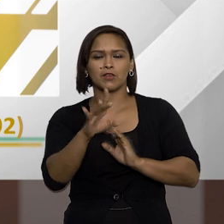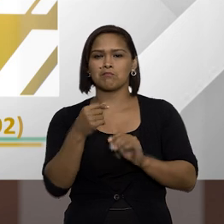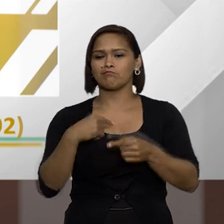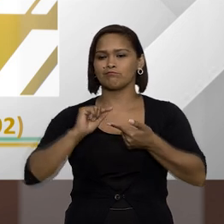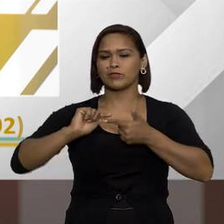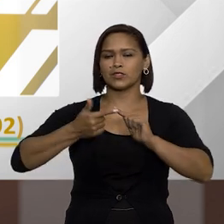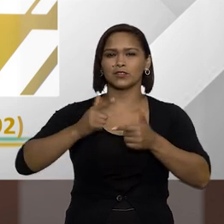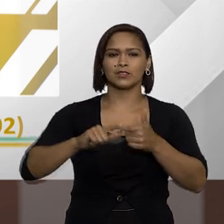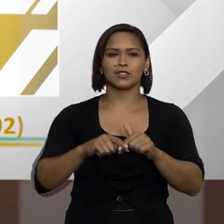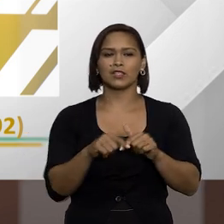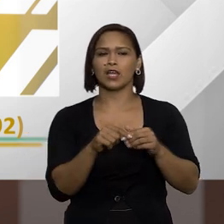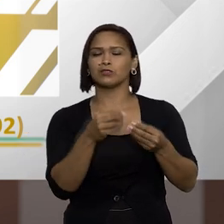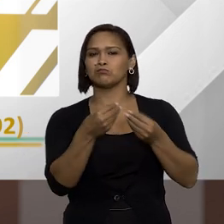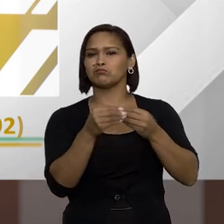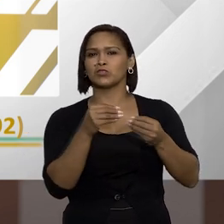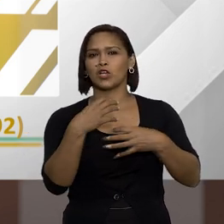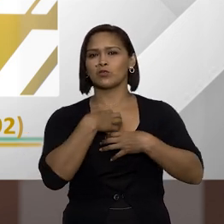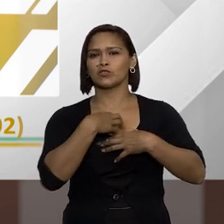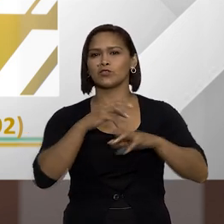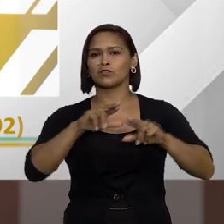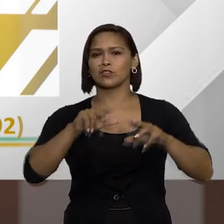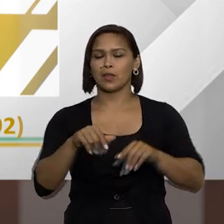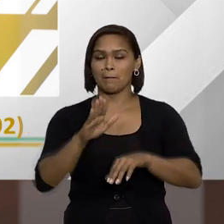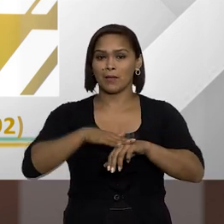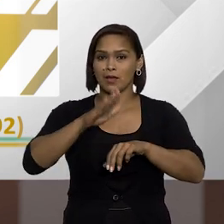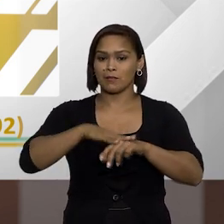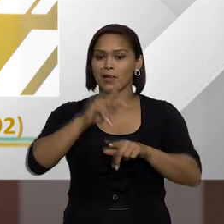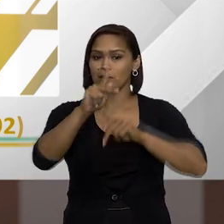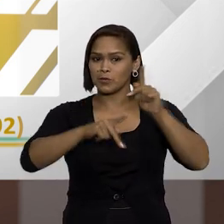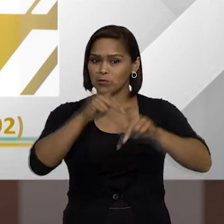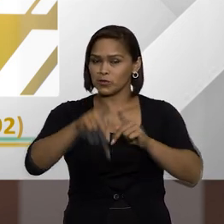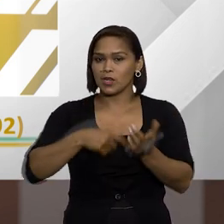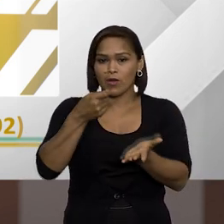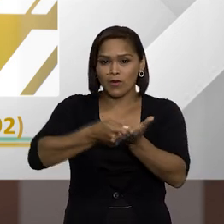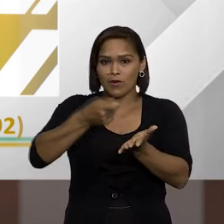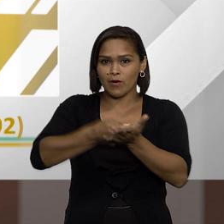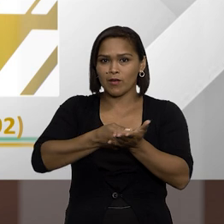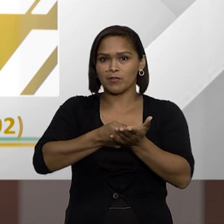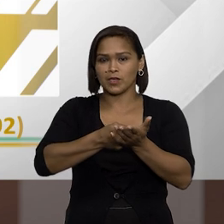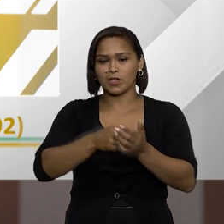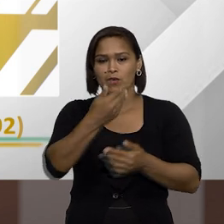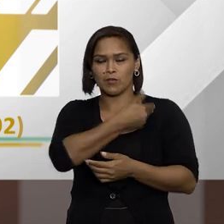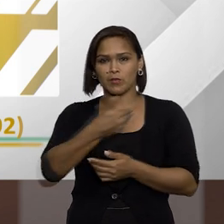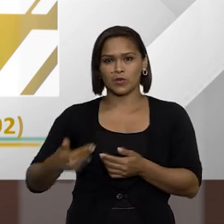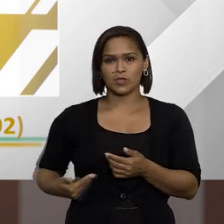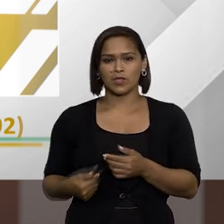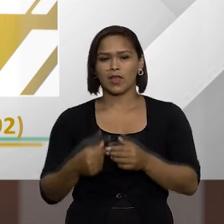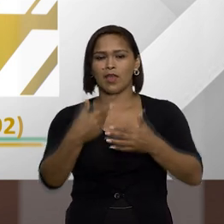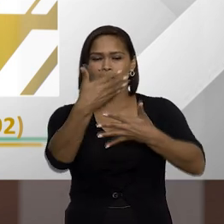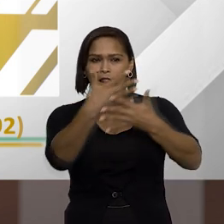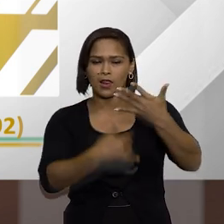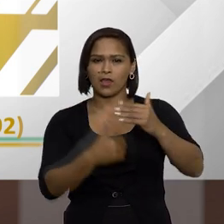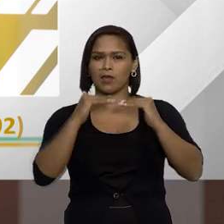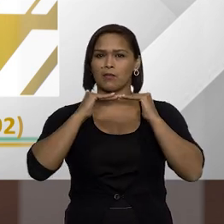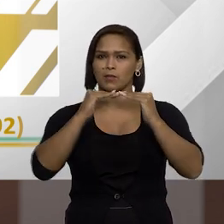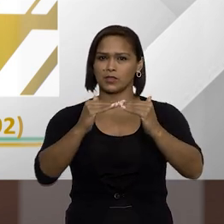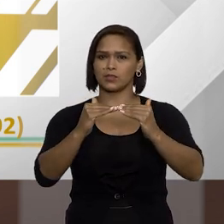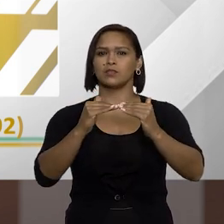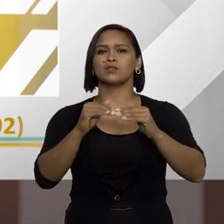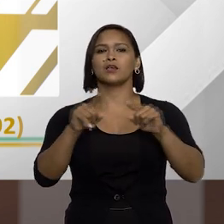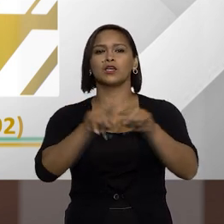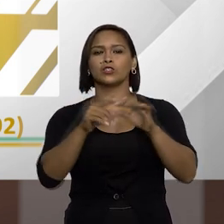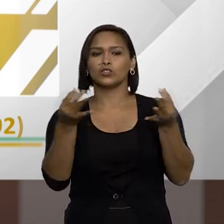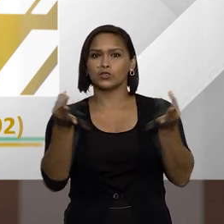agradecemos diretamente porque cada dia mais a população cobra realmente do poder público a lisura a imparcialidade a